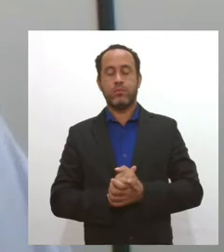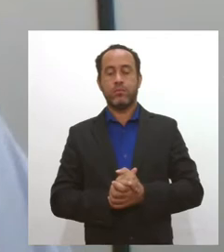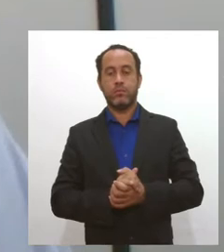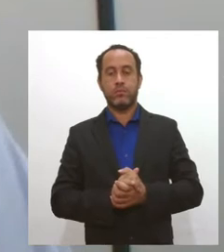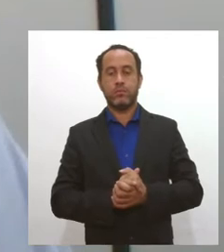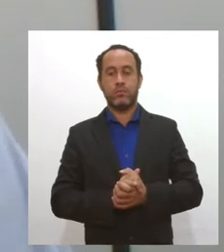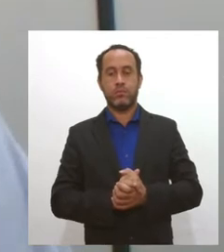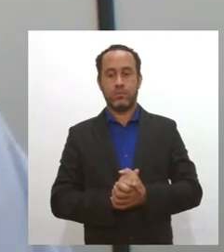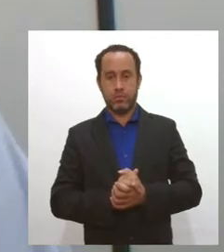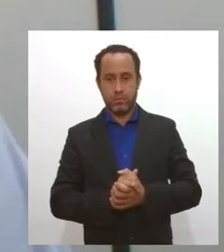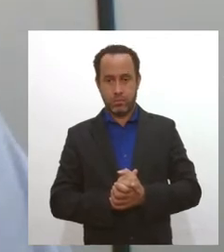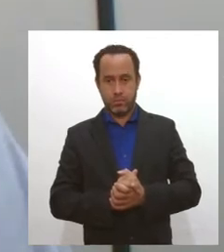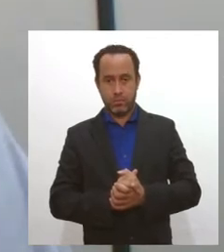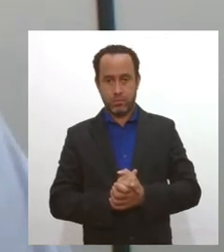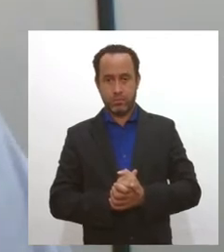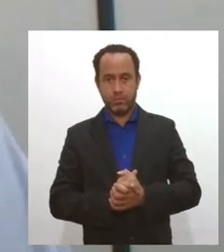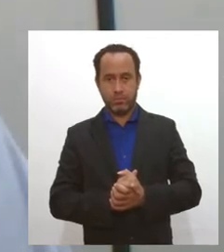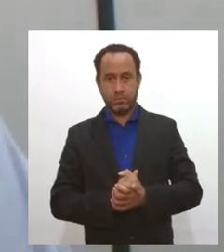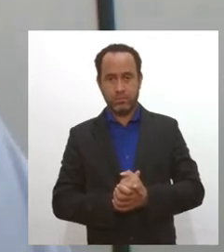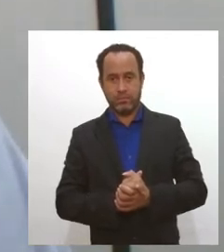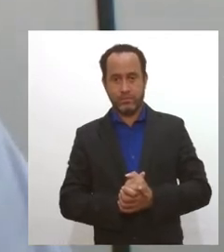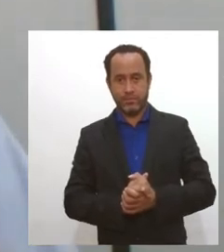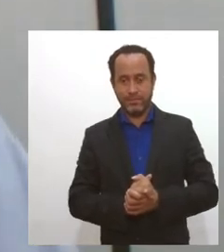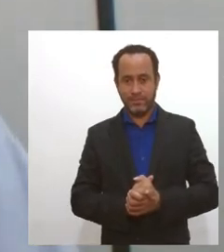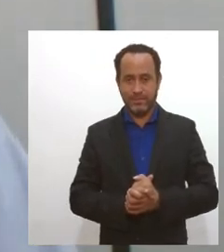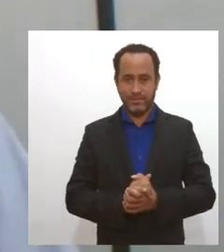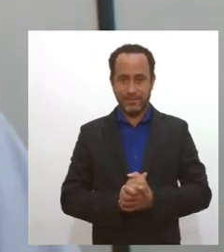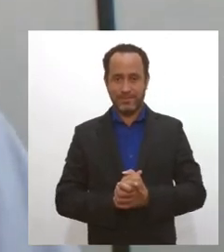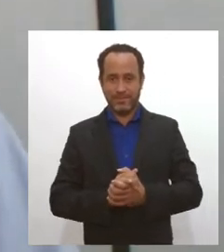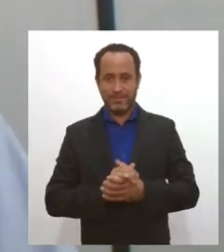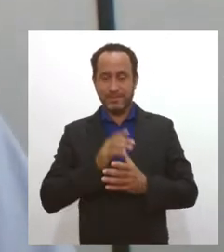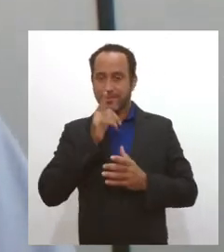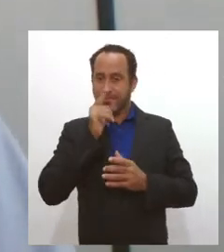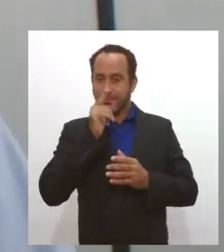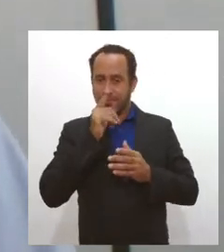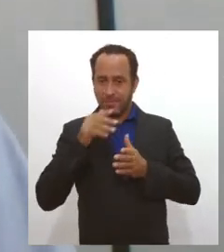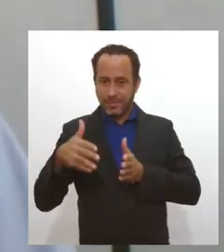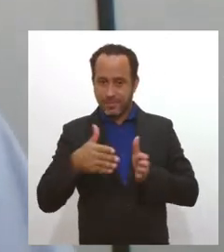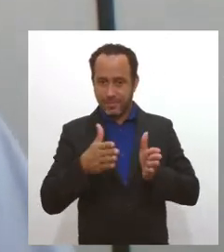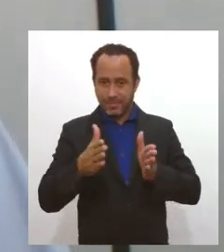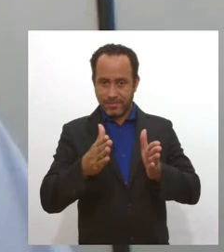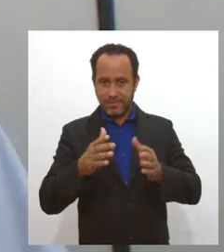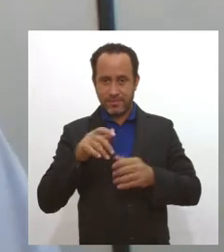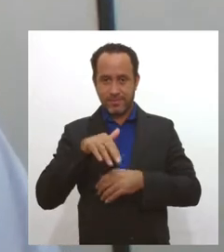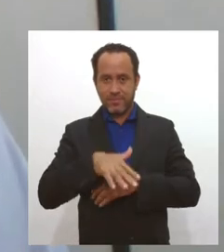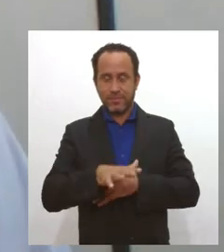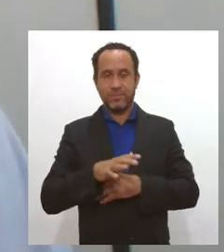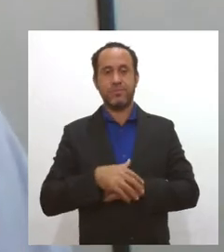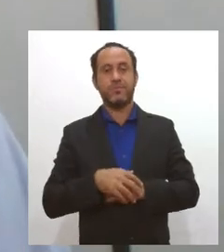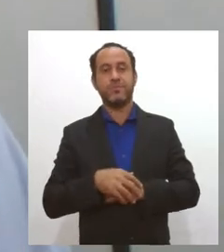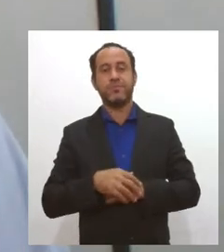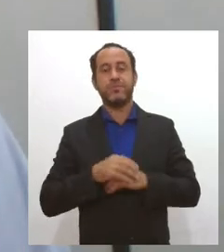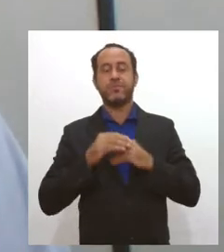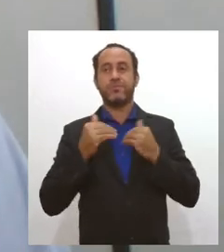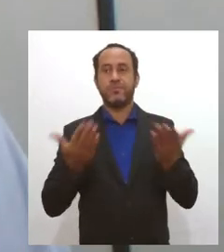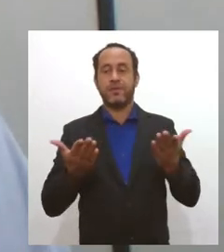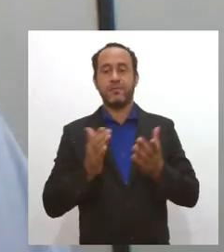Iniciando no município de Candete de São Francisco, naturalmente, e vindo até Nossa Senhora da Glória. Bom,